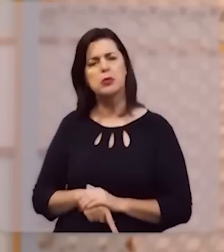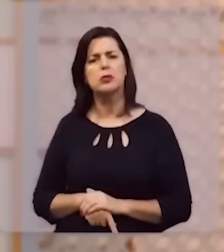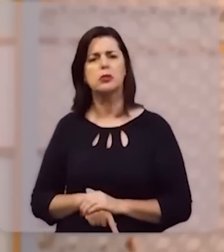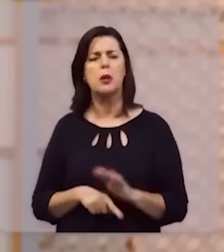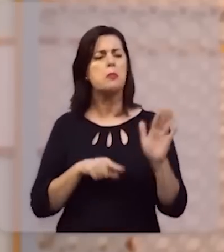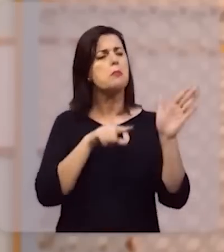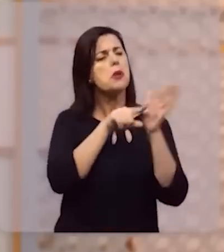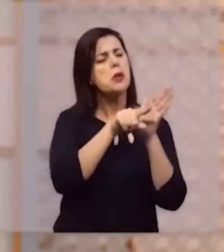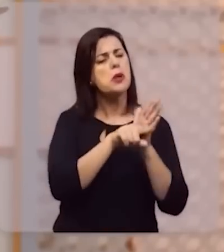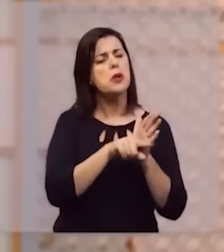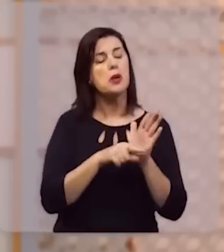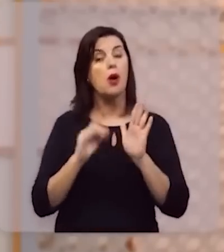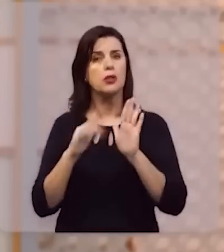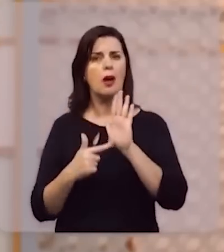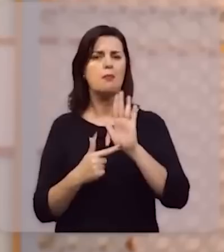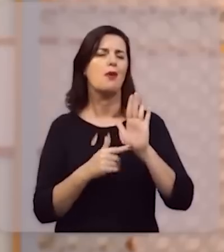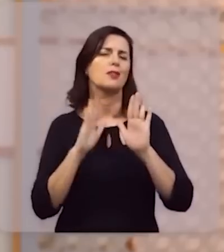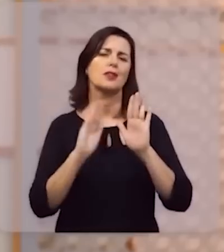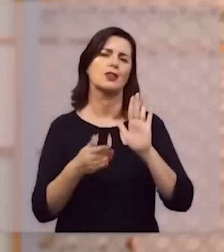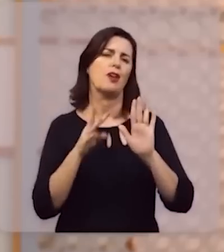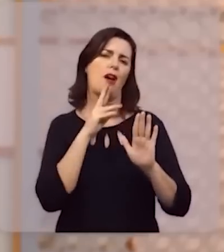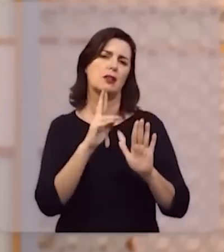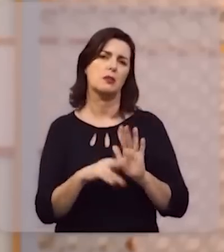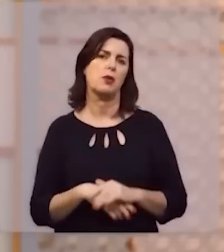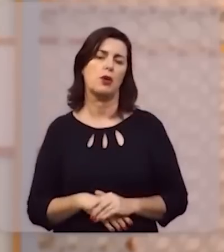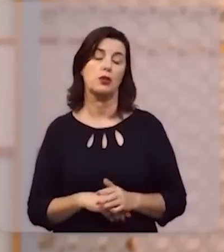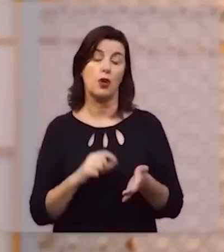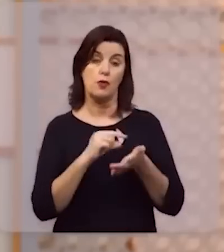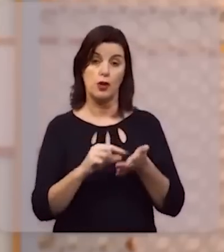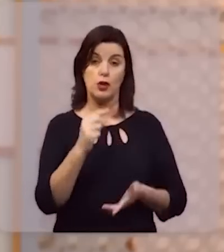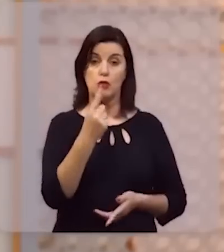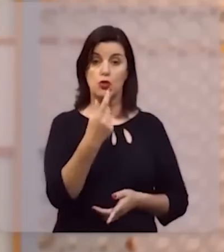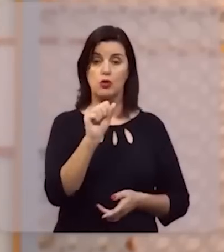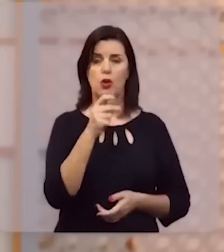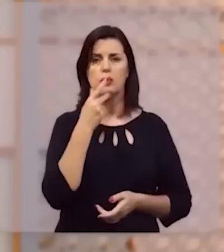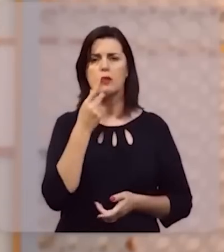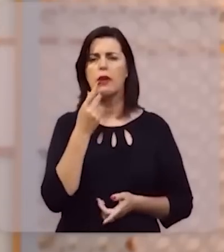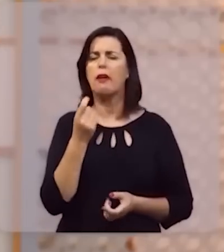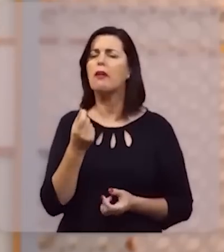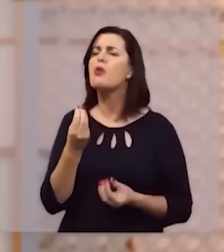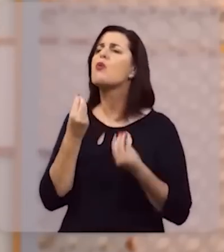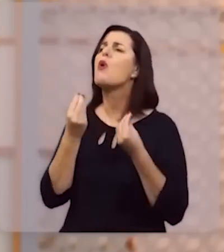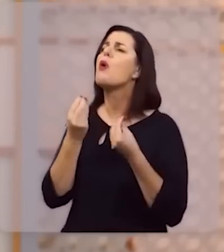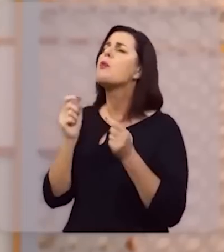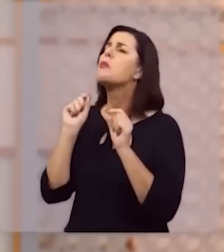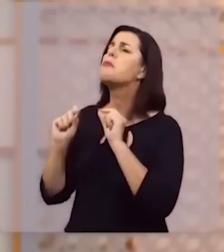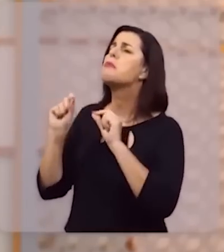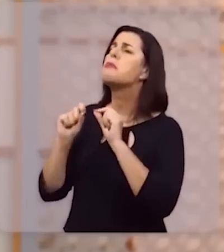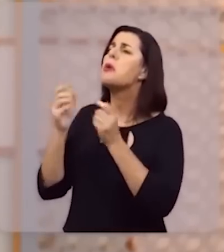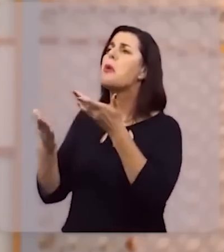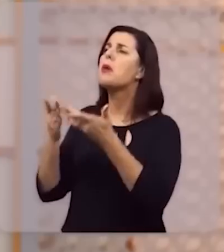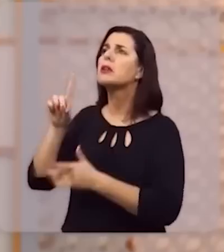As perguntas já trazem em si a resposta. E no verso 18, ele diz, com quem comparareis